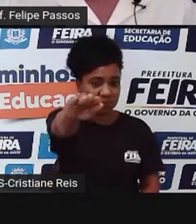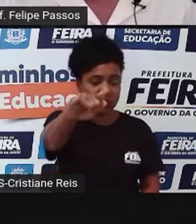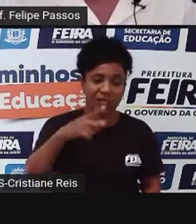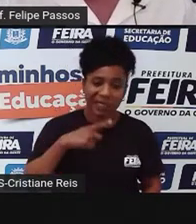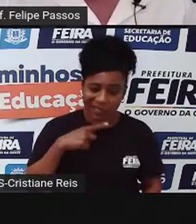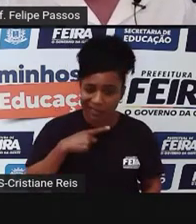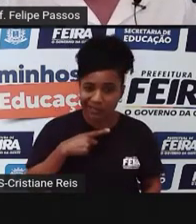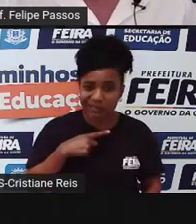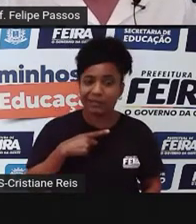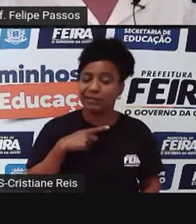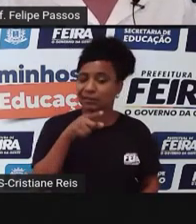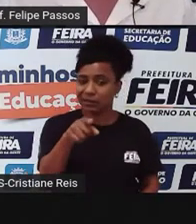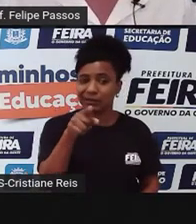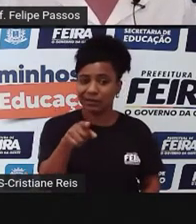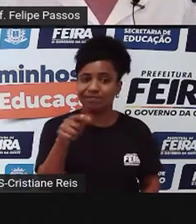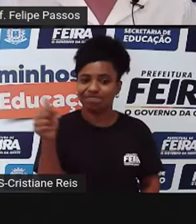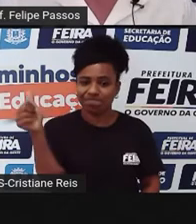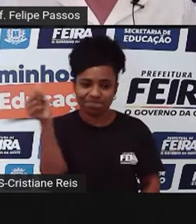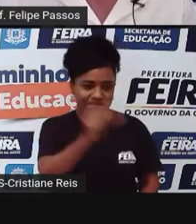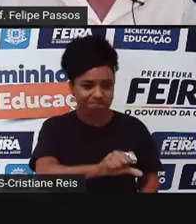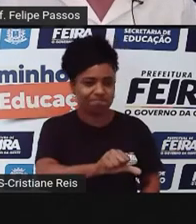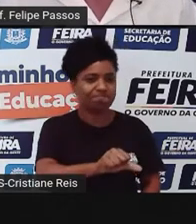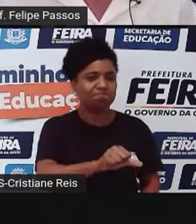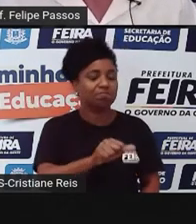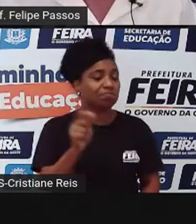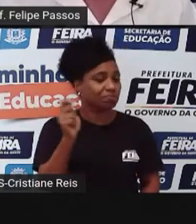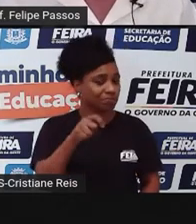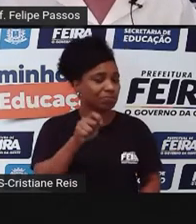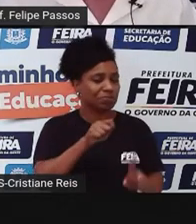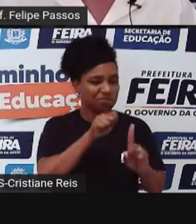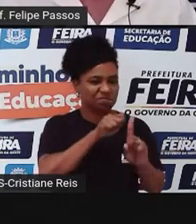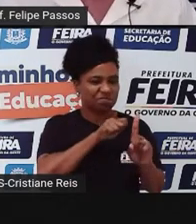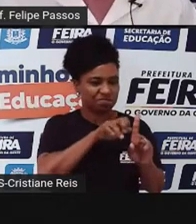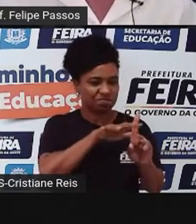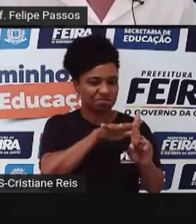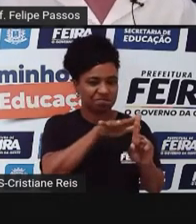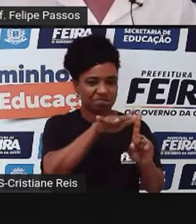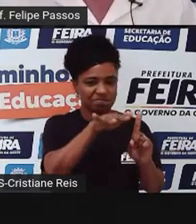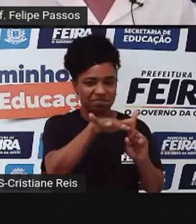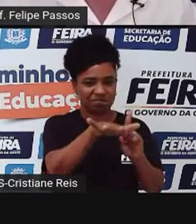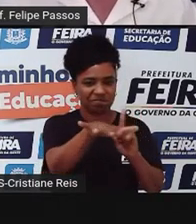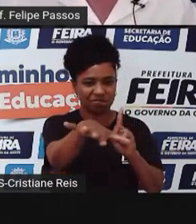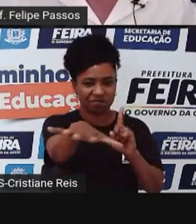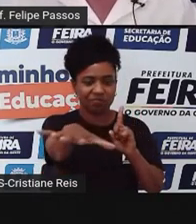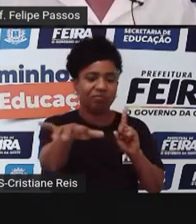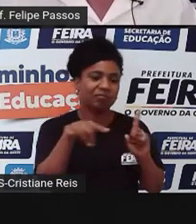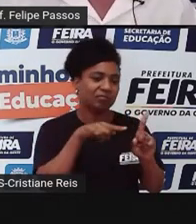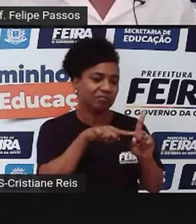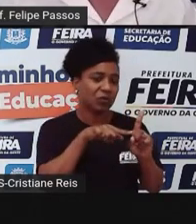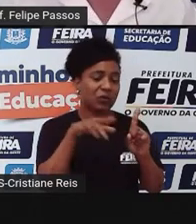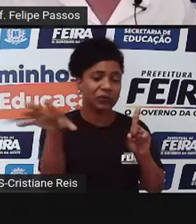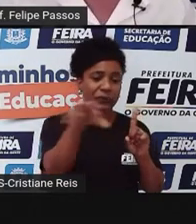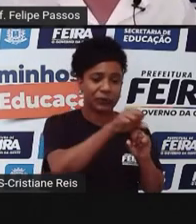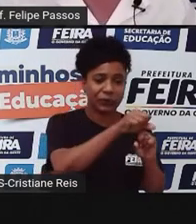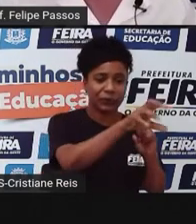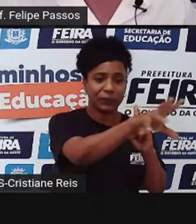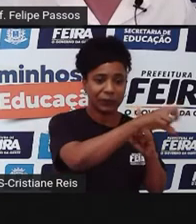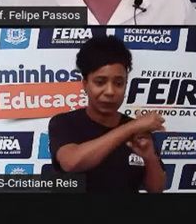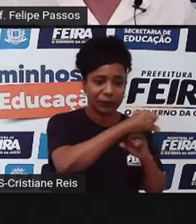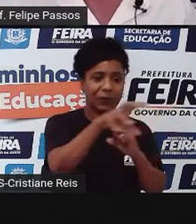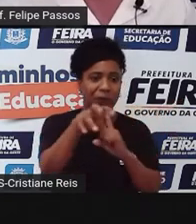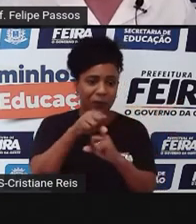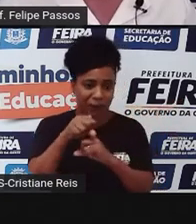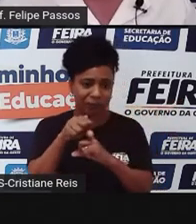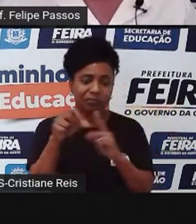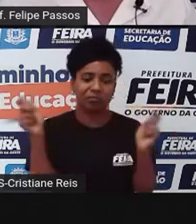implantou ali naquele regime nazista na Alemanha, eles, infelizmente, influenciam pessoas até